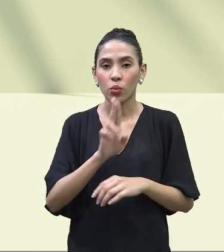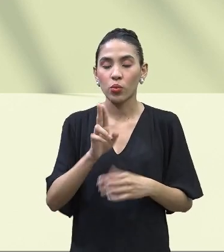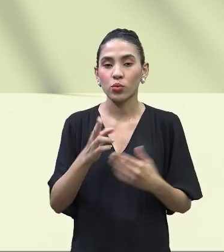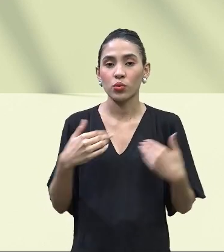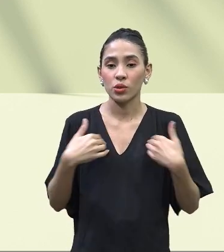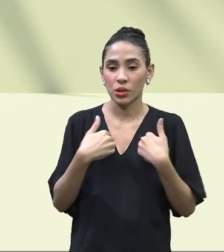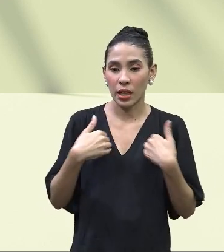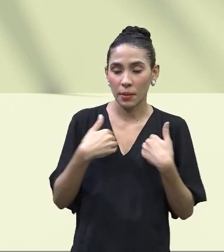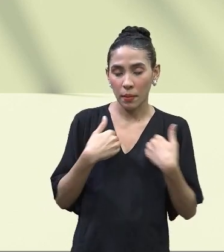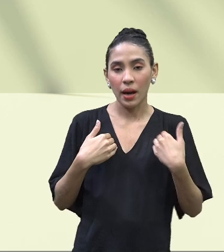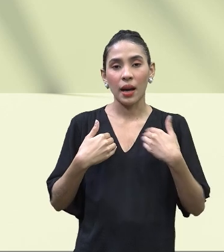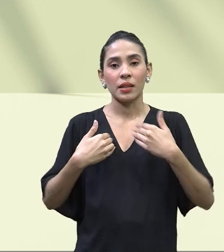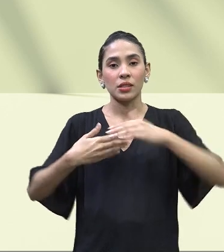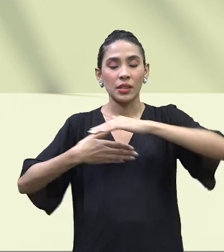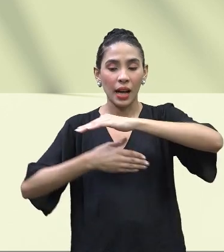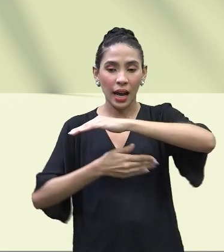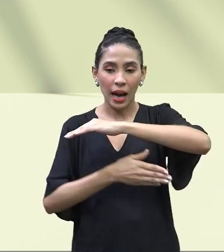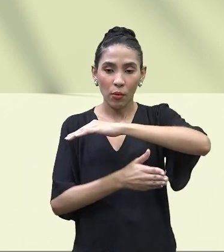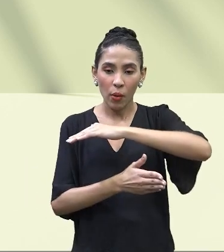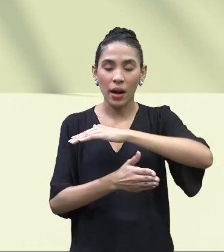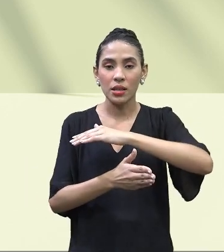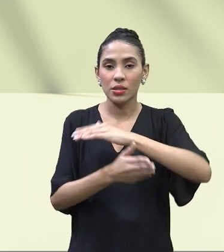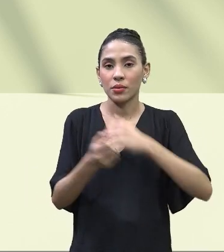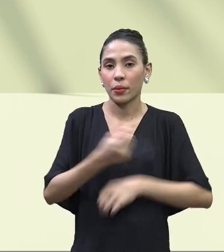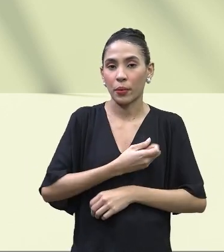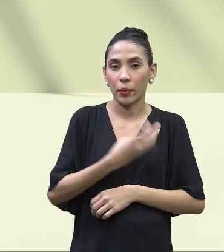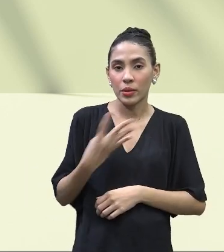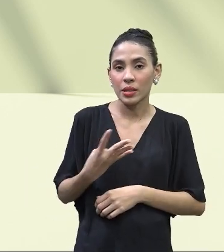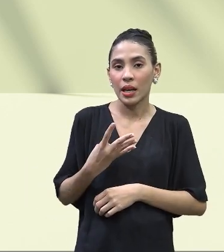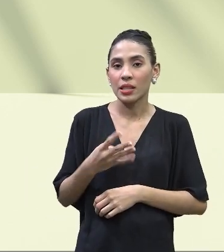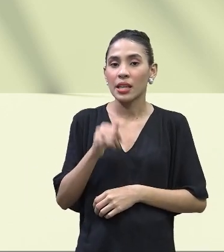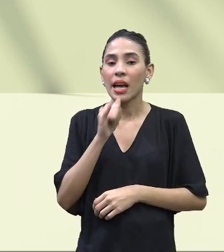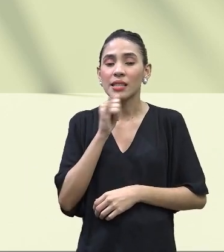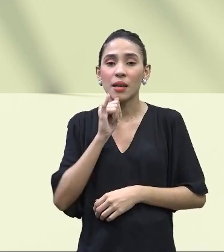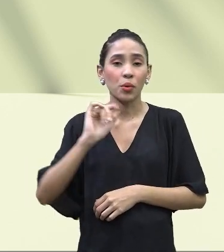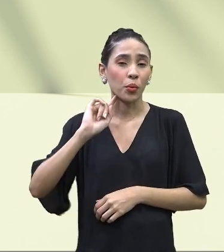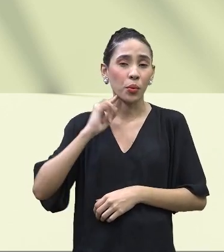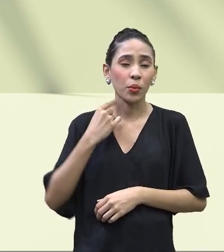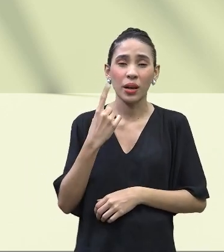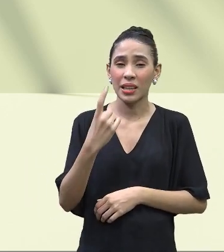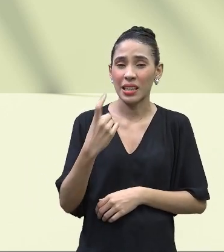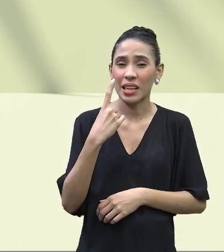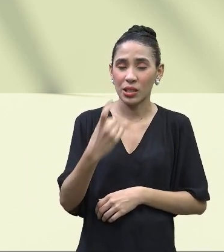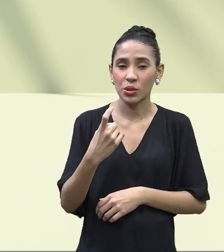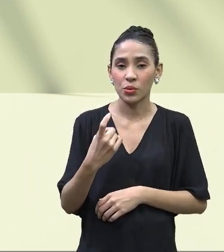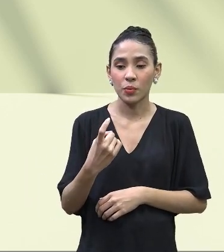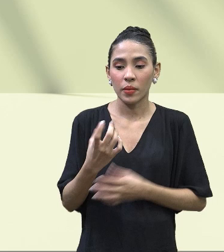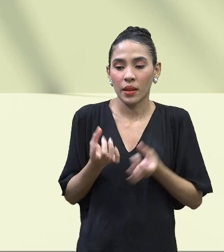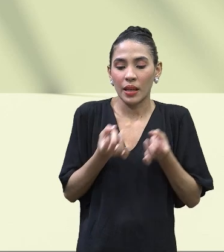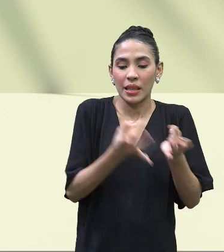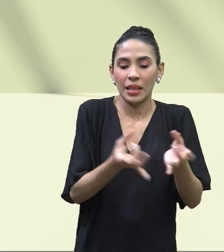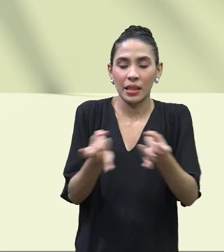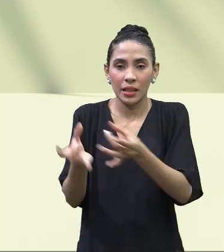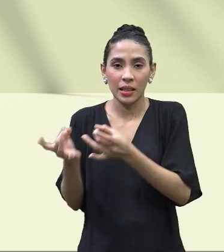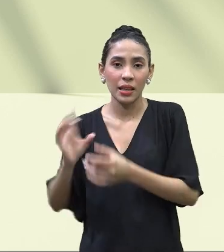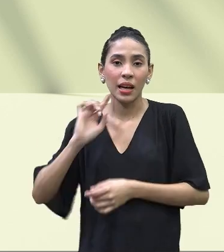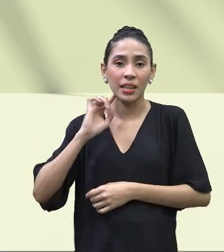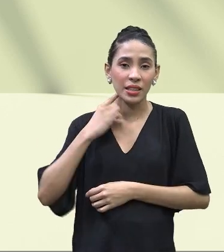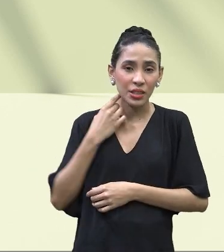ambientes aquáticos por uma excessiva quantidade de lixos, esse lixo que é descartado